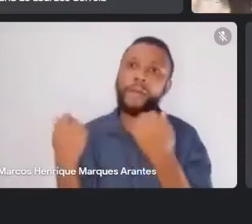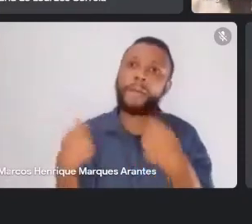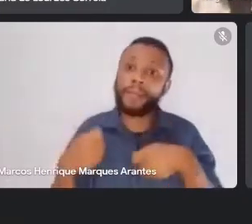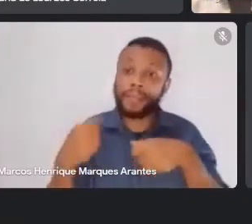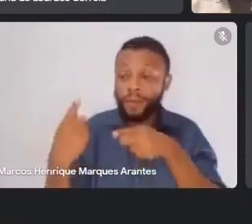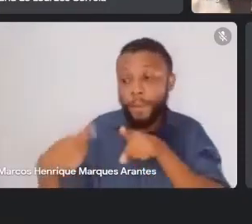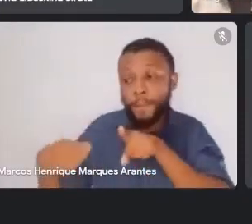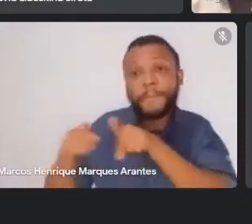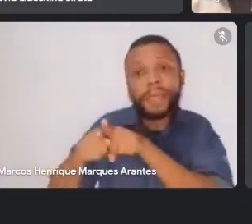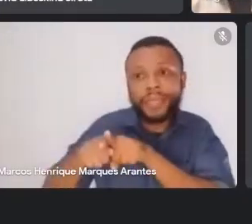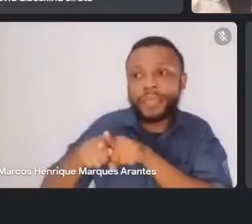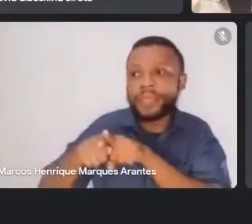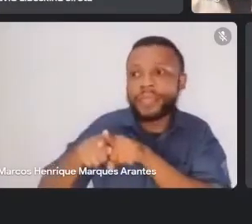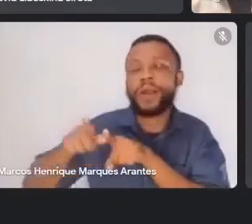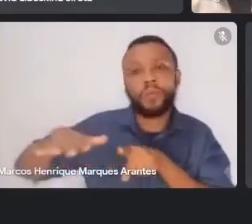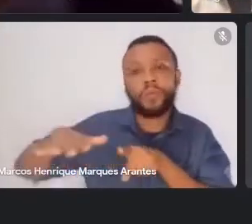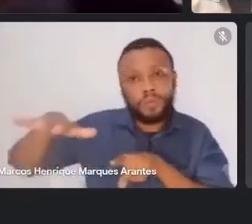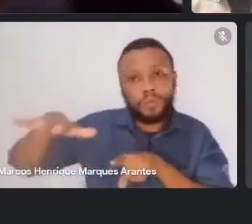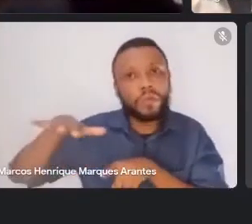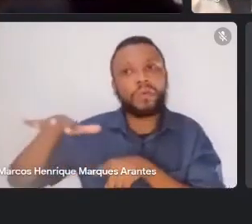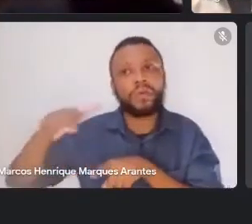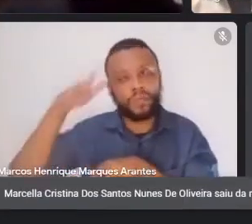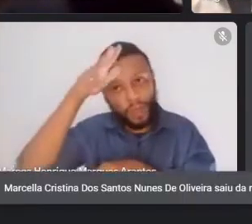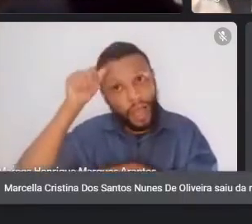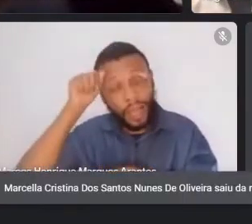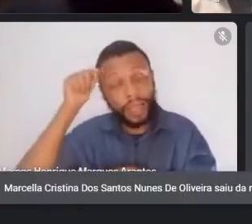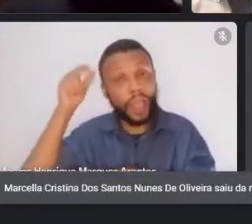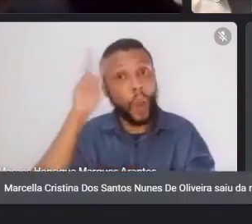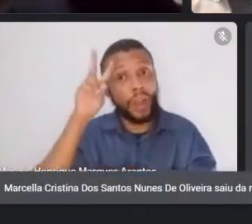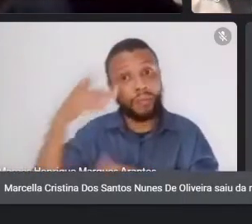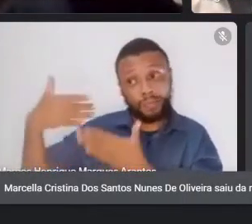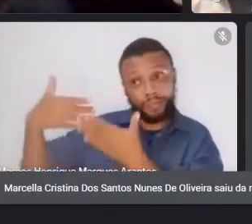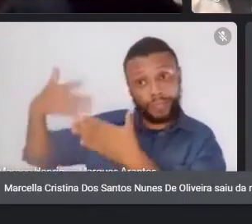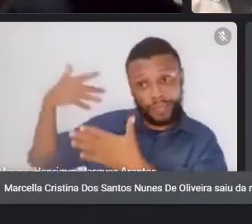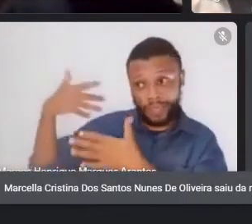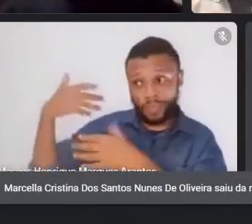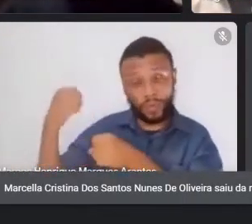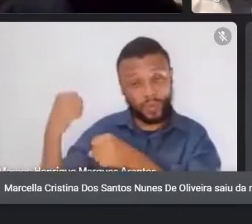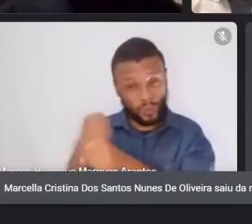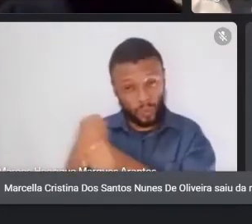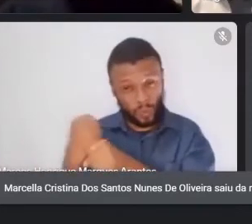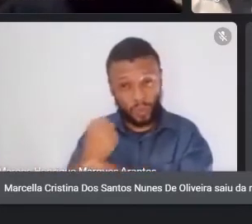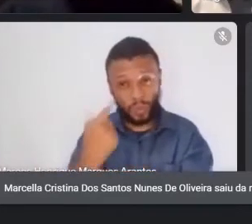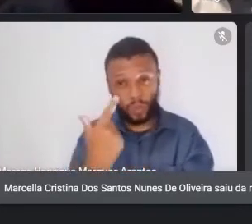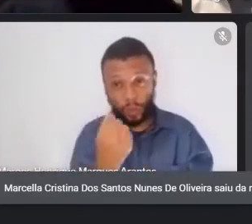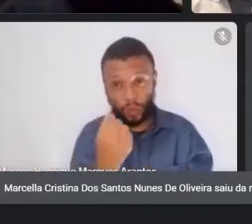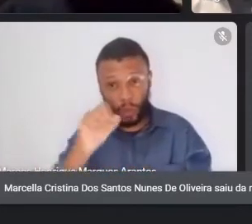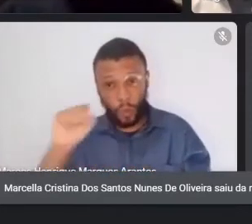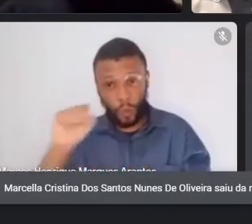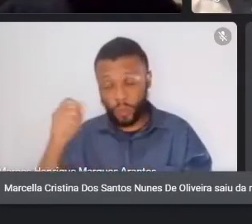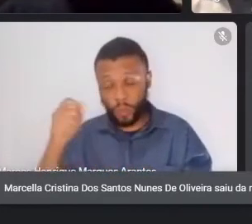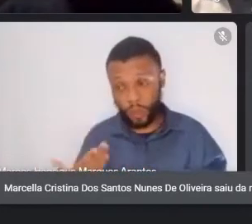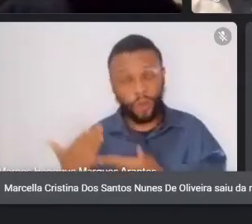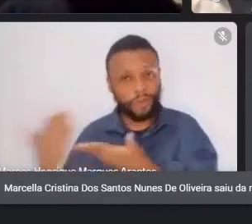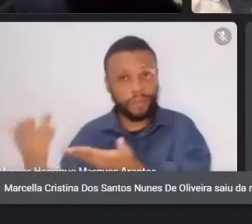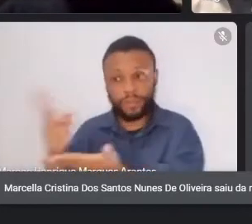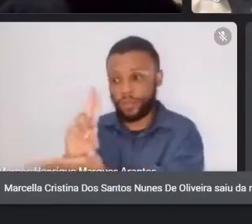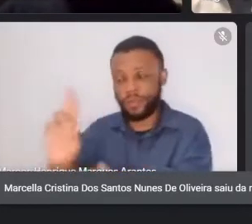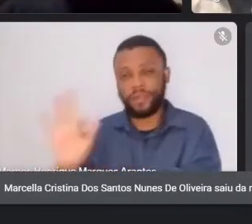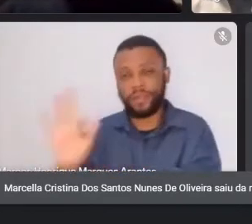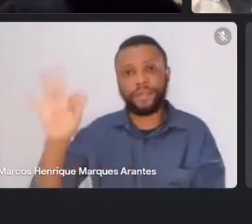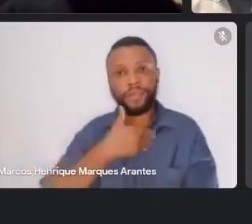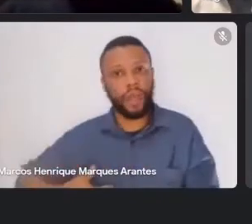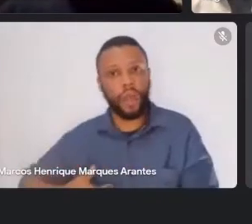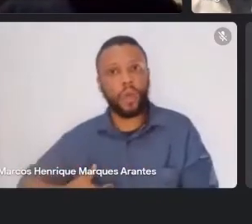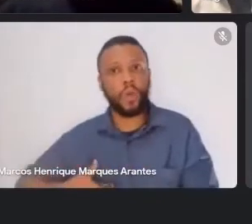Olha, fui a Rio Branco em 2008, na Federal, a convite do desembargador Arquilaut